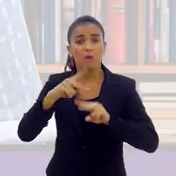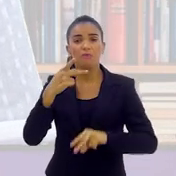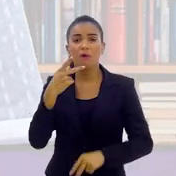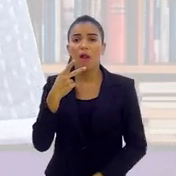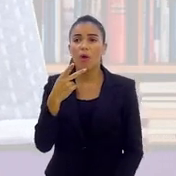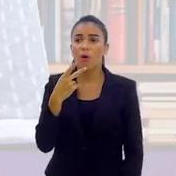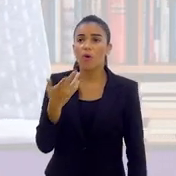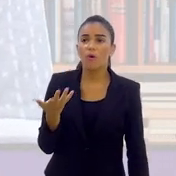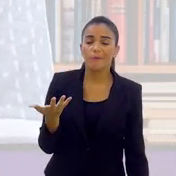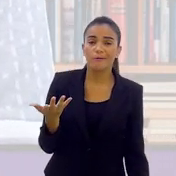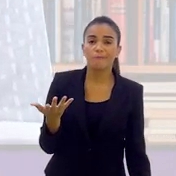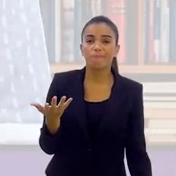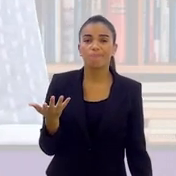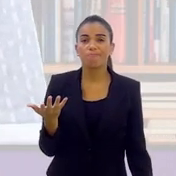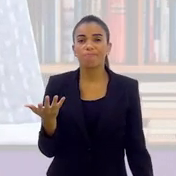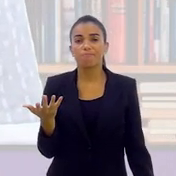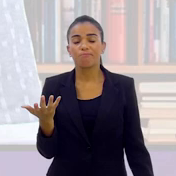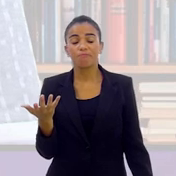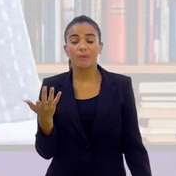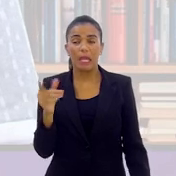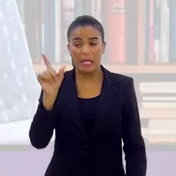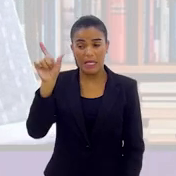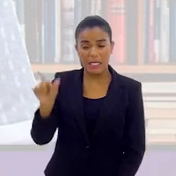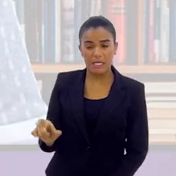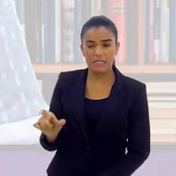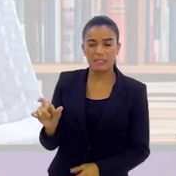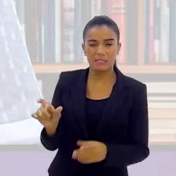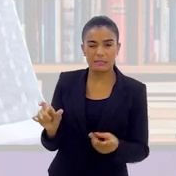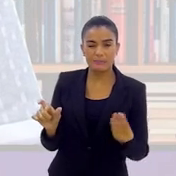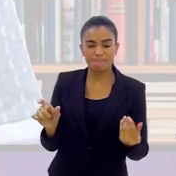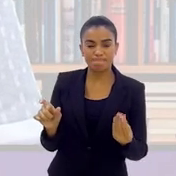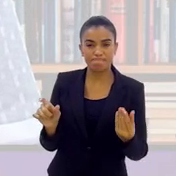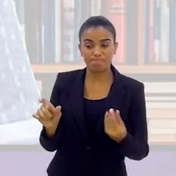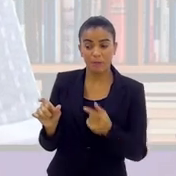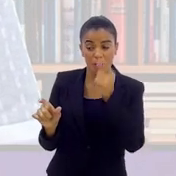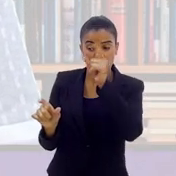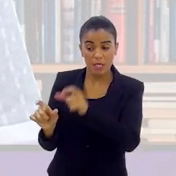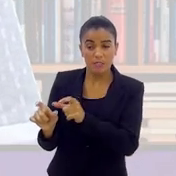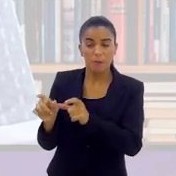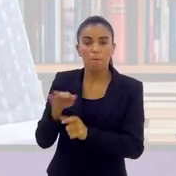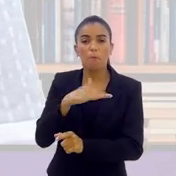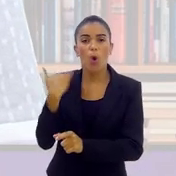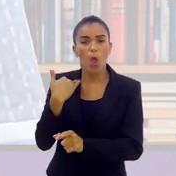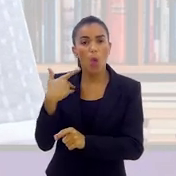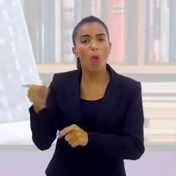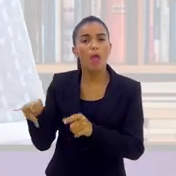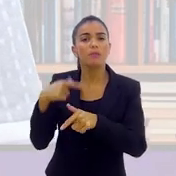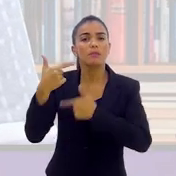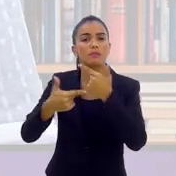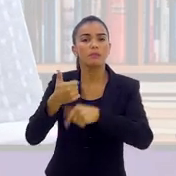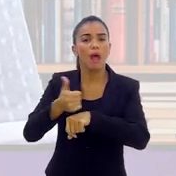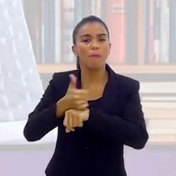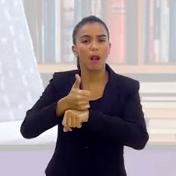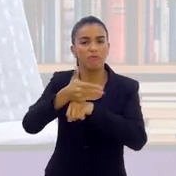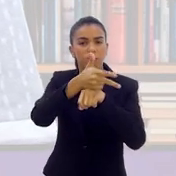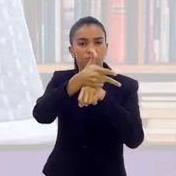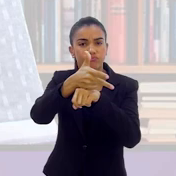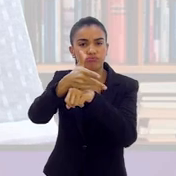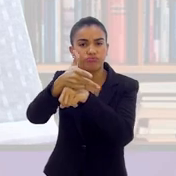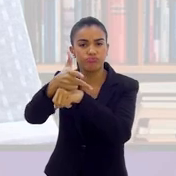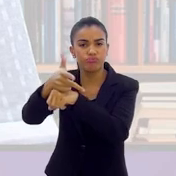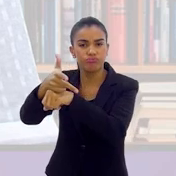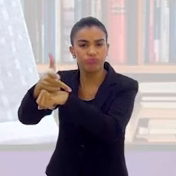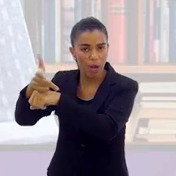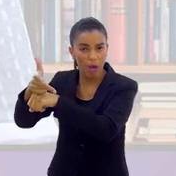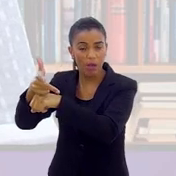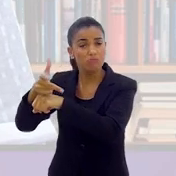esses dois pedaços. Só que esse que foi morto, que era cinegrafista, tinha trabalhos, inclusive,